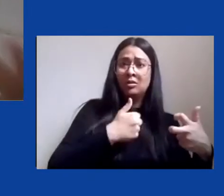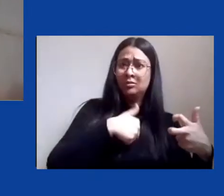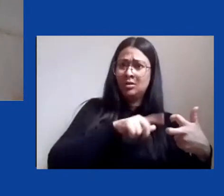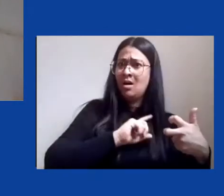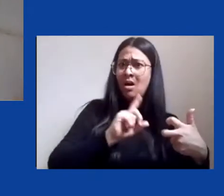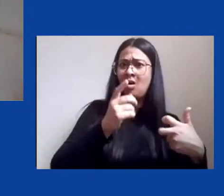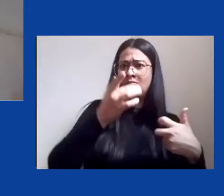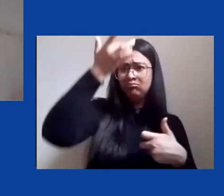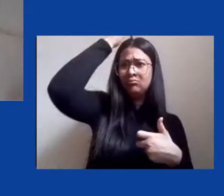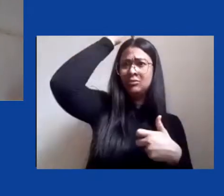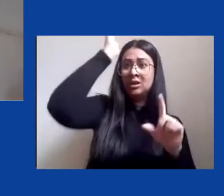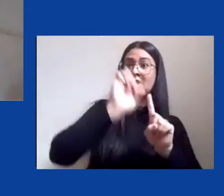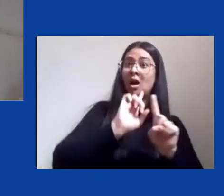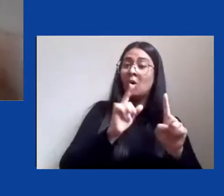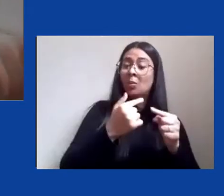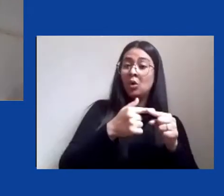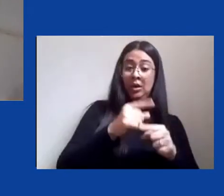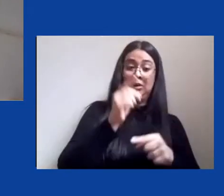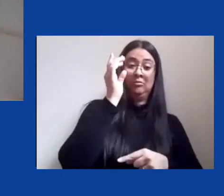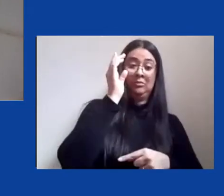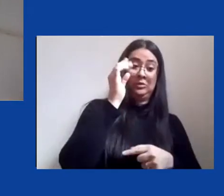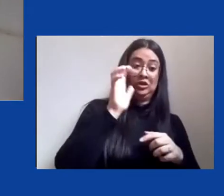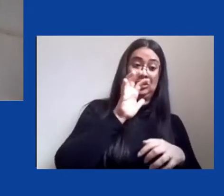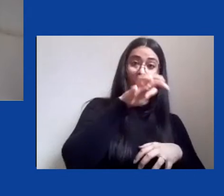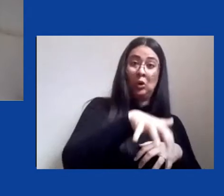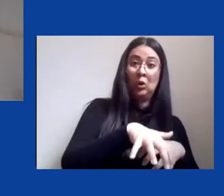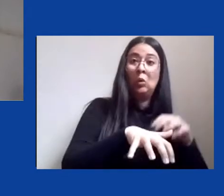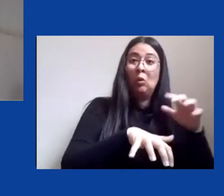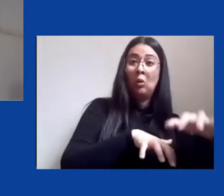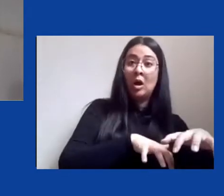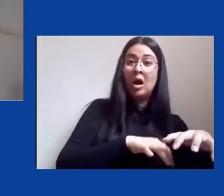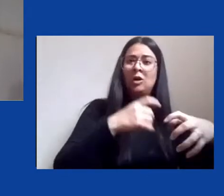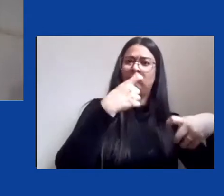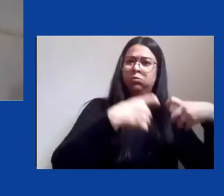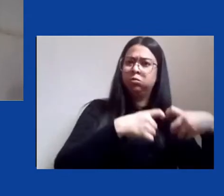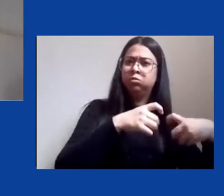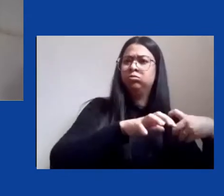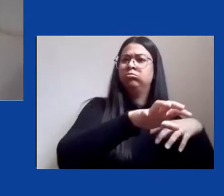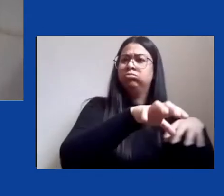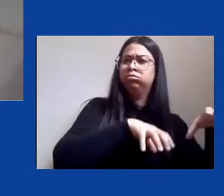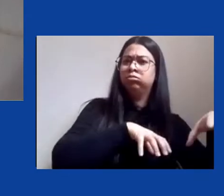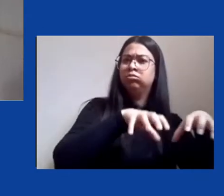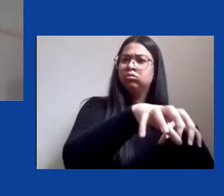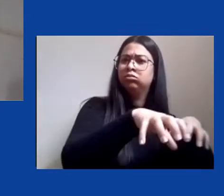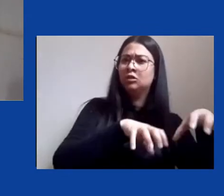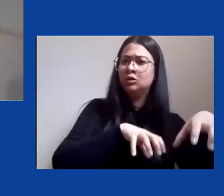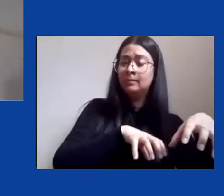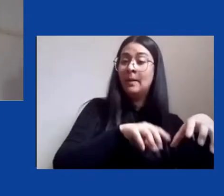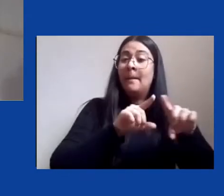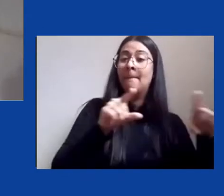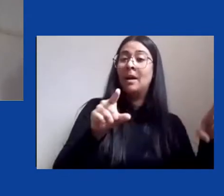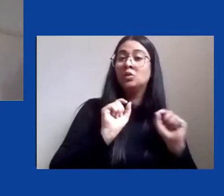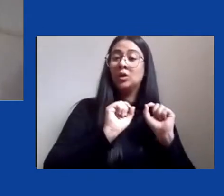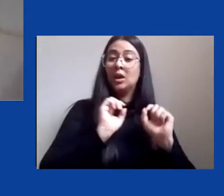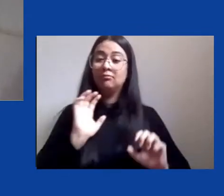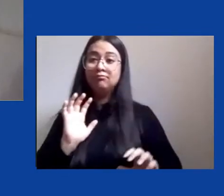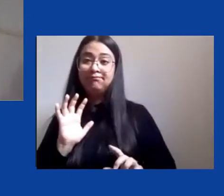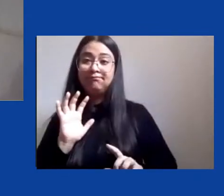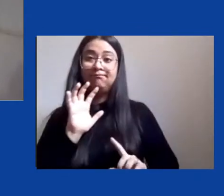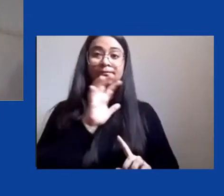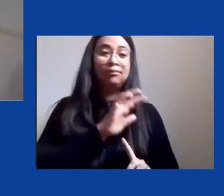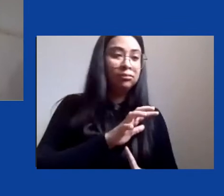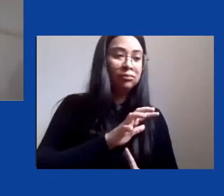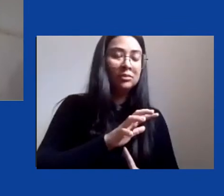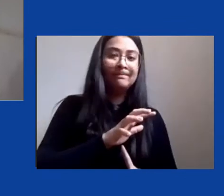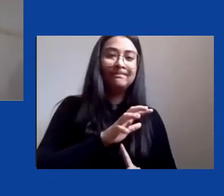eles eram nações que dialogavam e guerreavam entre si mas nessa dominação aos povos